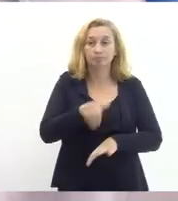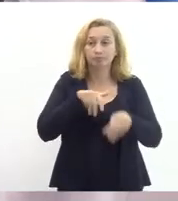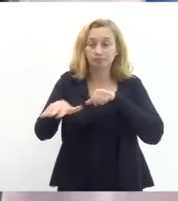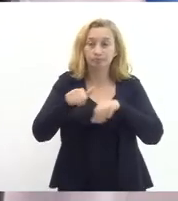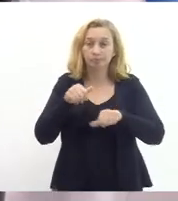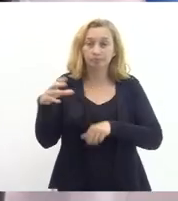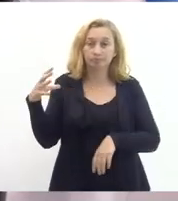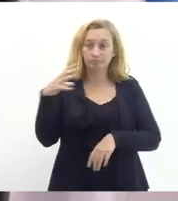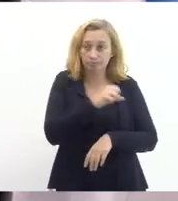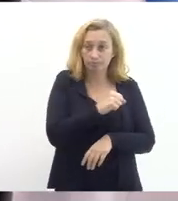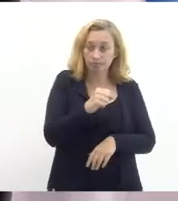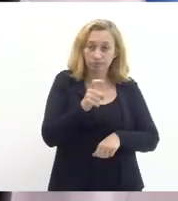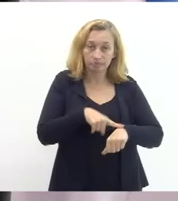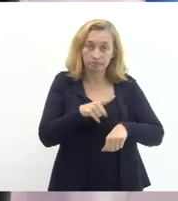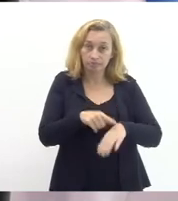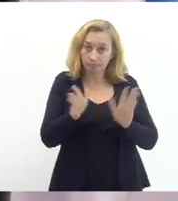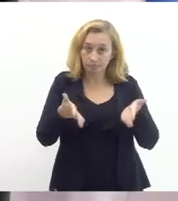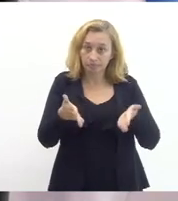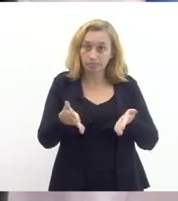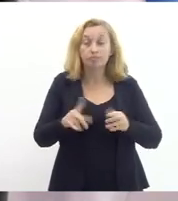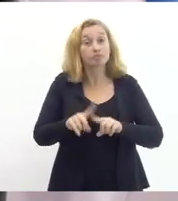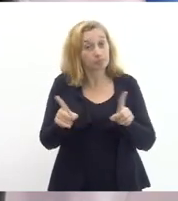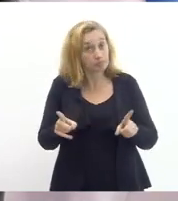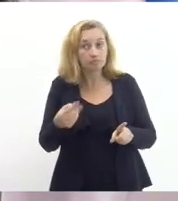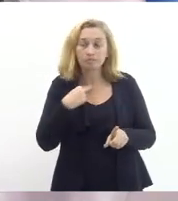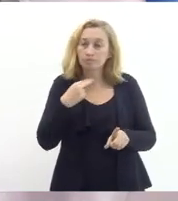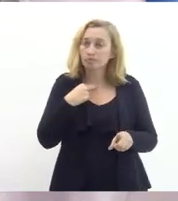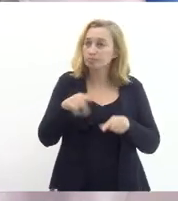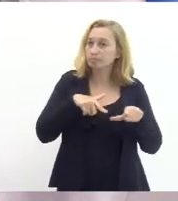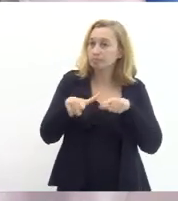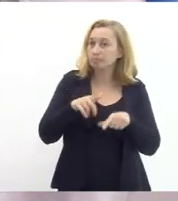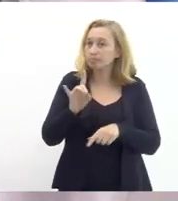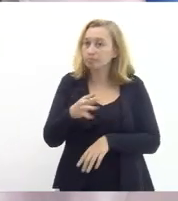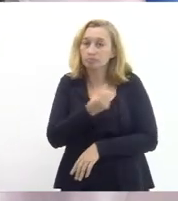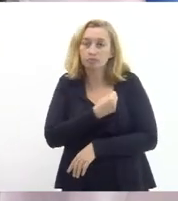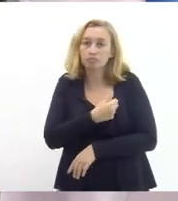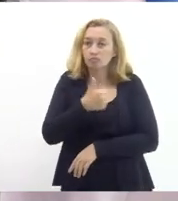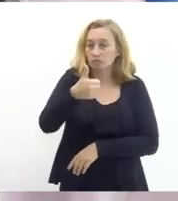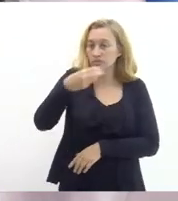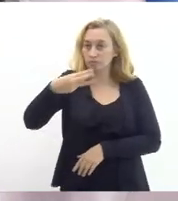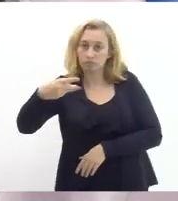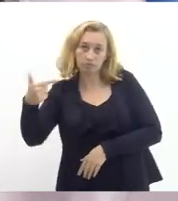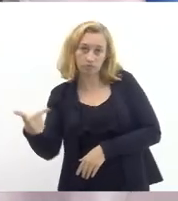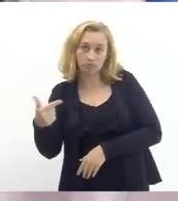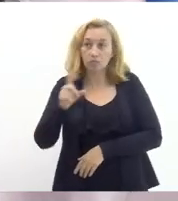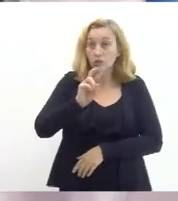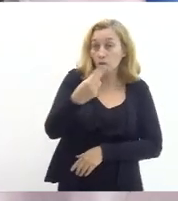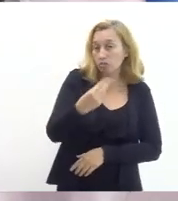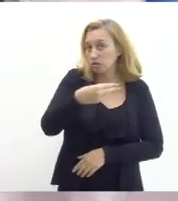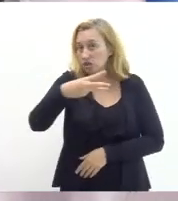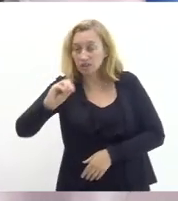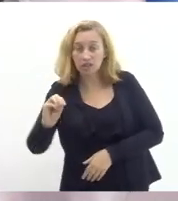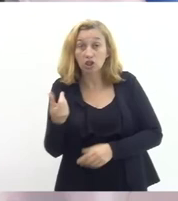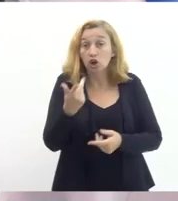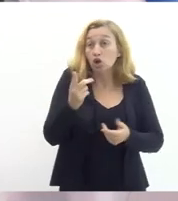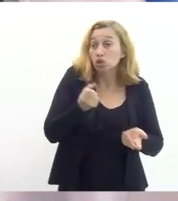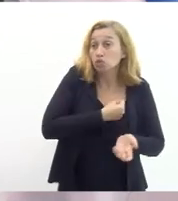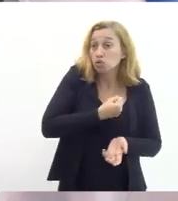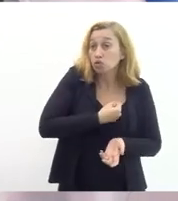momento que a gente está vivenciando agora mas a gente também não pode trabalhar com um número de 132 ou de 300 ou de números que serão